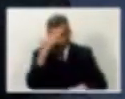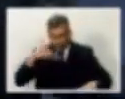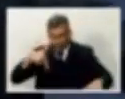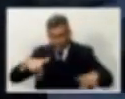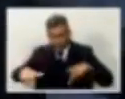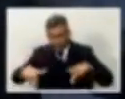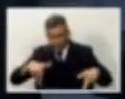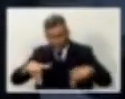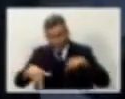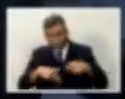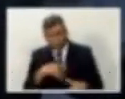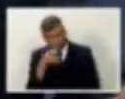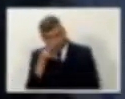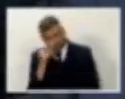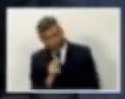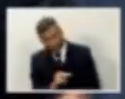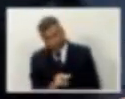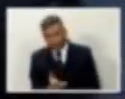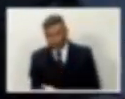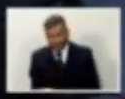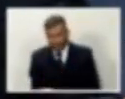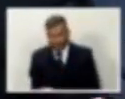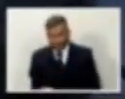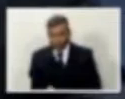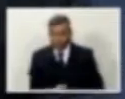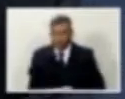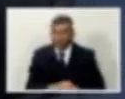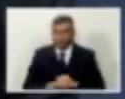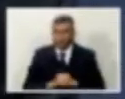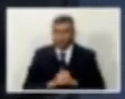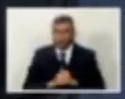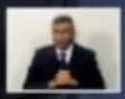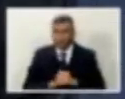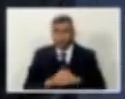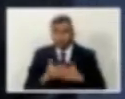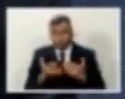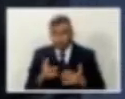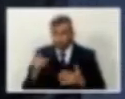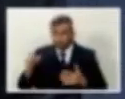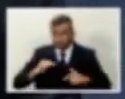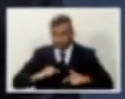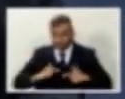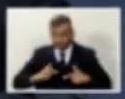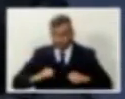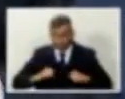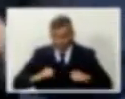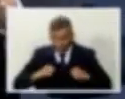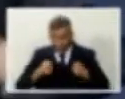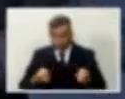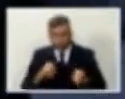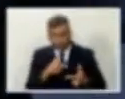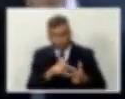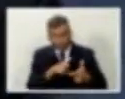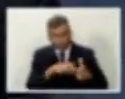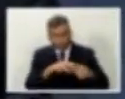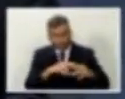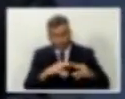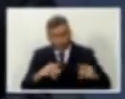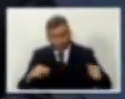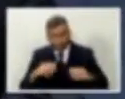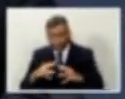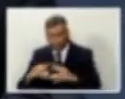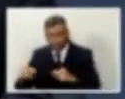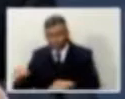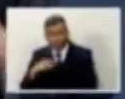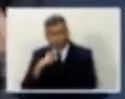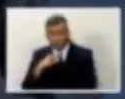pela cidade está vendo isso, só quem não anda é que não vê. E, ao invés de se dedicar a resolver os problemas, o prefeito fica inventando fórmulas mágicas,